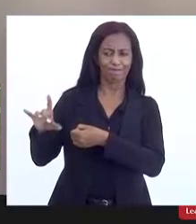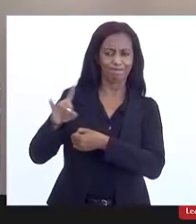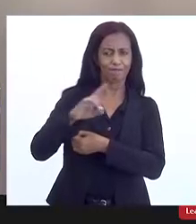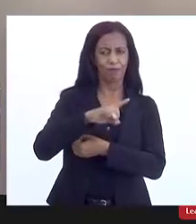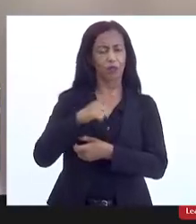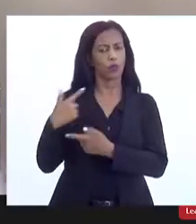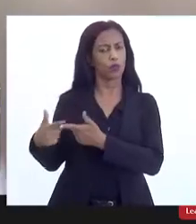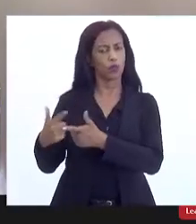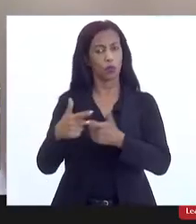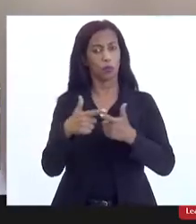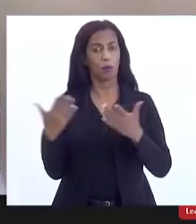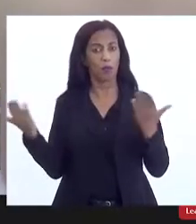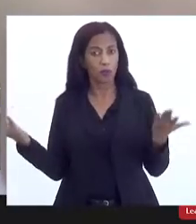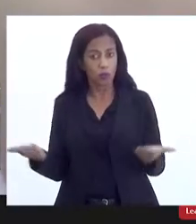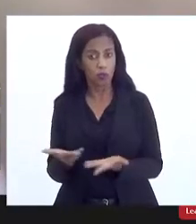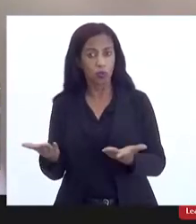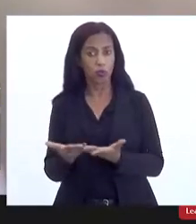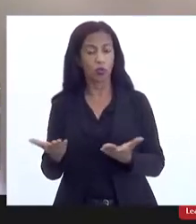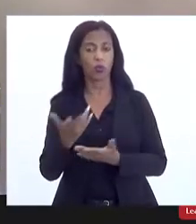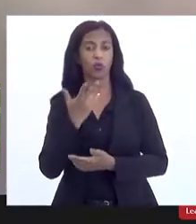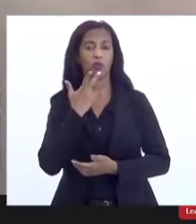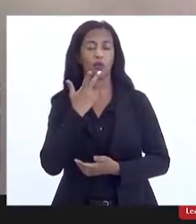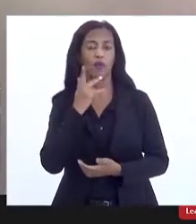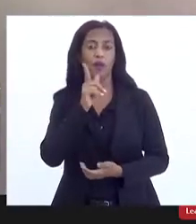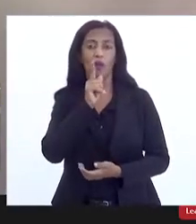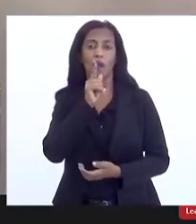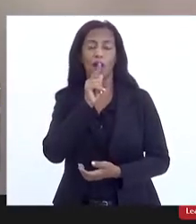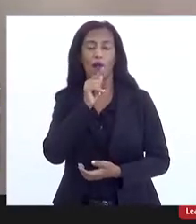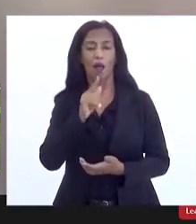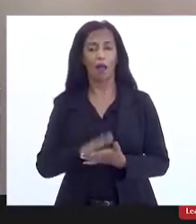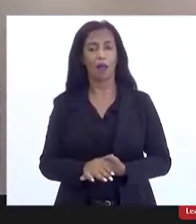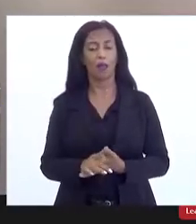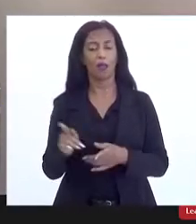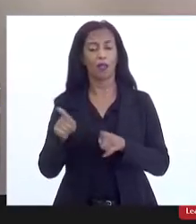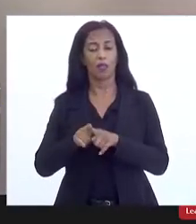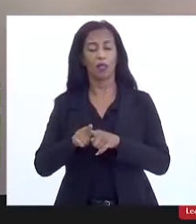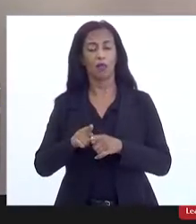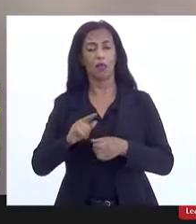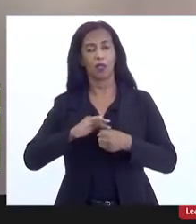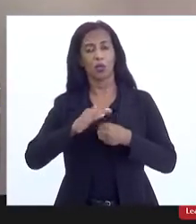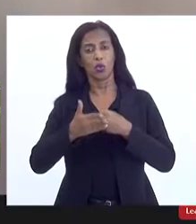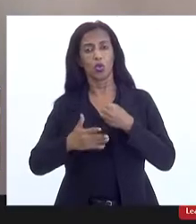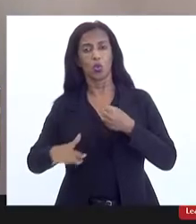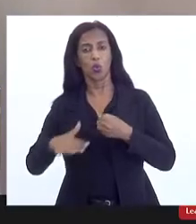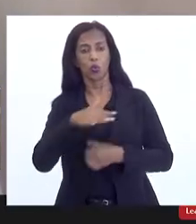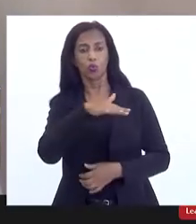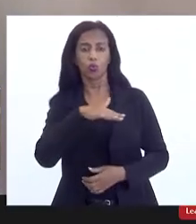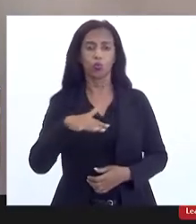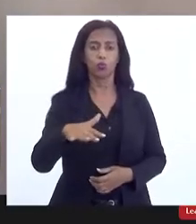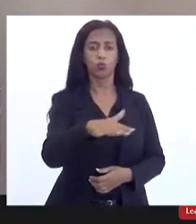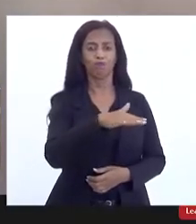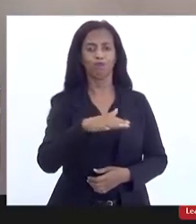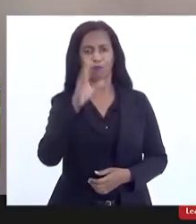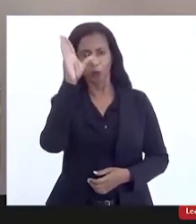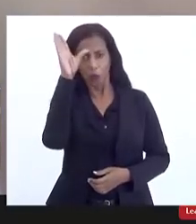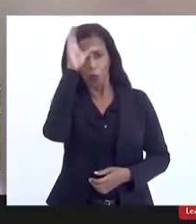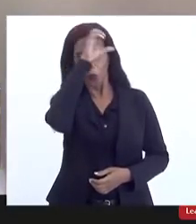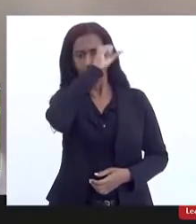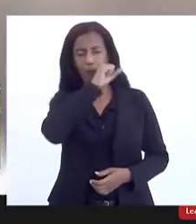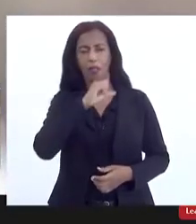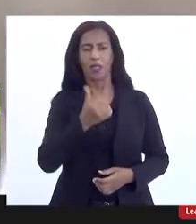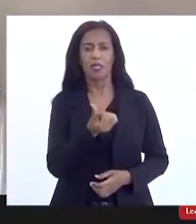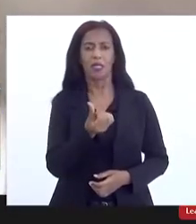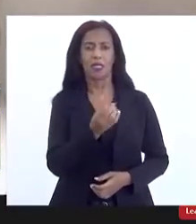audiência do abastecimento de água e da coleta de esgoto de uma região que compreende cerca de